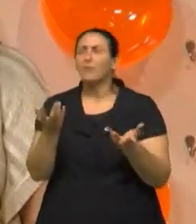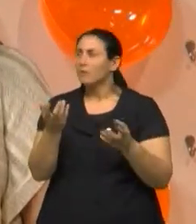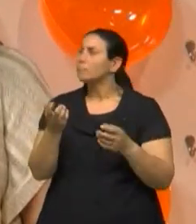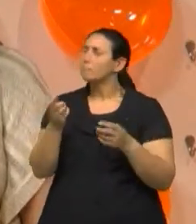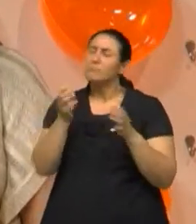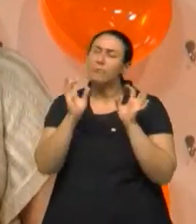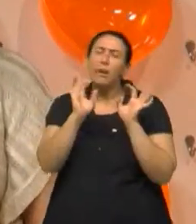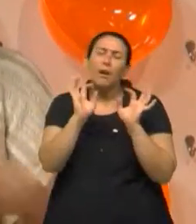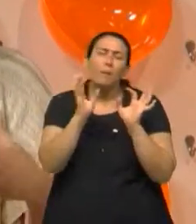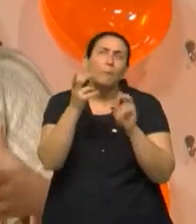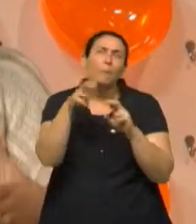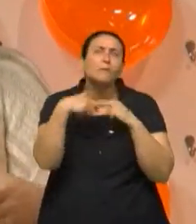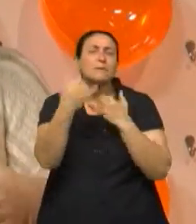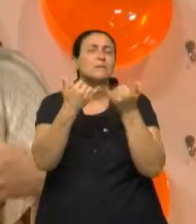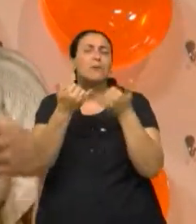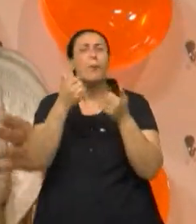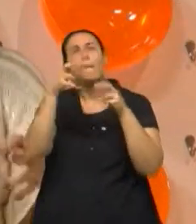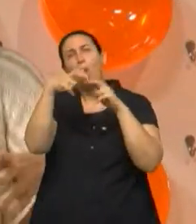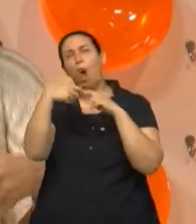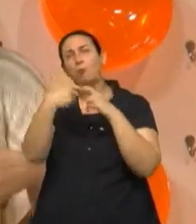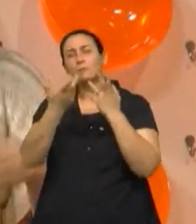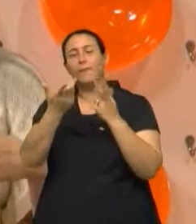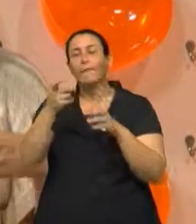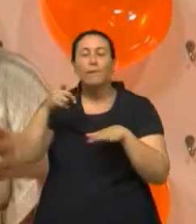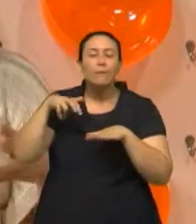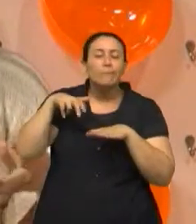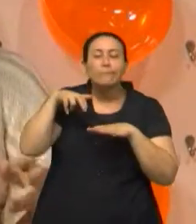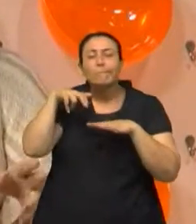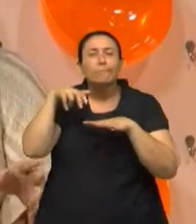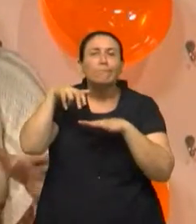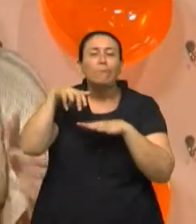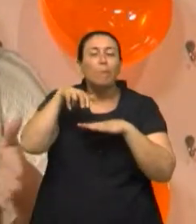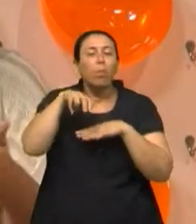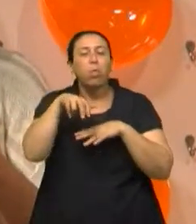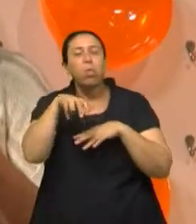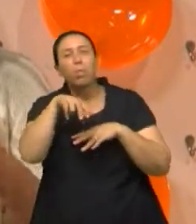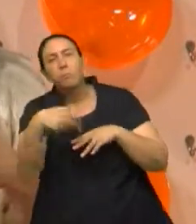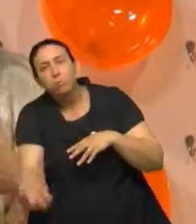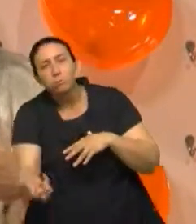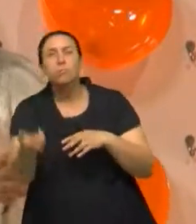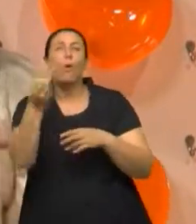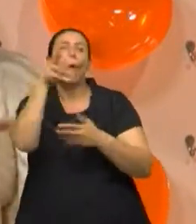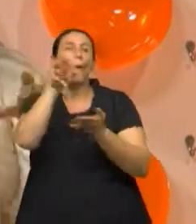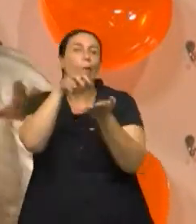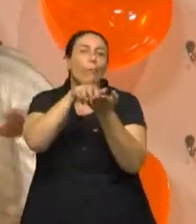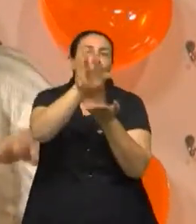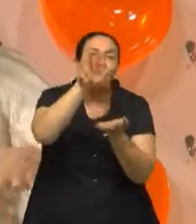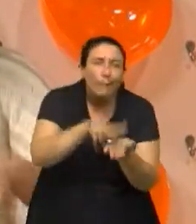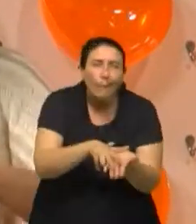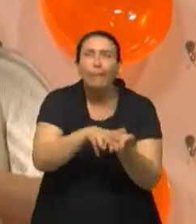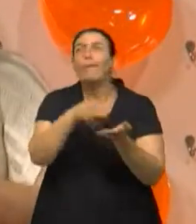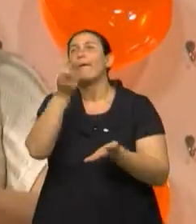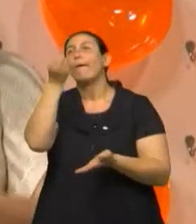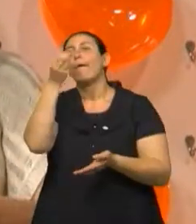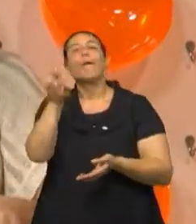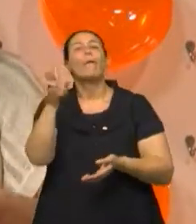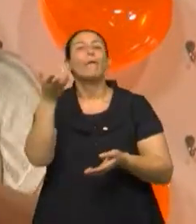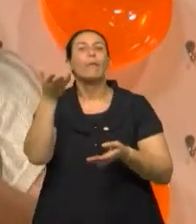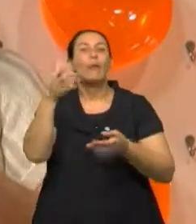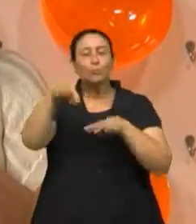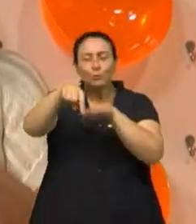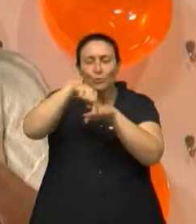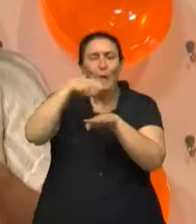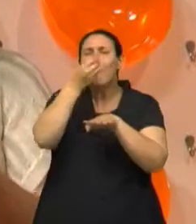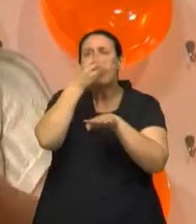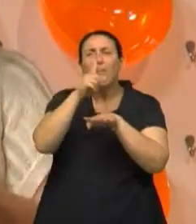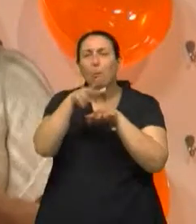depois, Exatamente. Uma queda da própria altura, o idoso está caminhando, se desequilibrou, escorregou no tapetinho. Ou o chinelo que